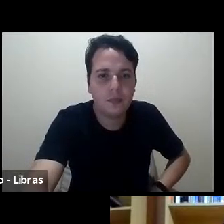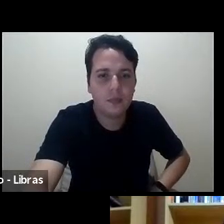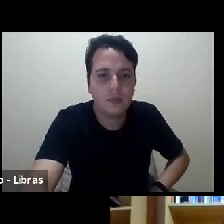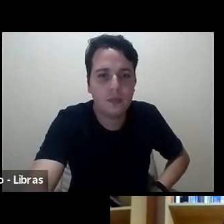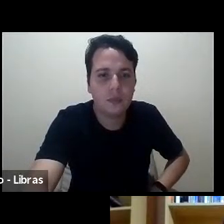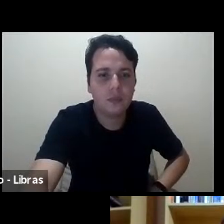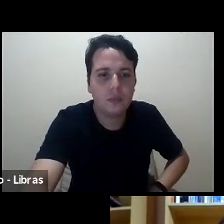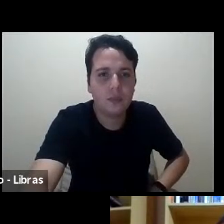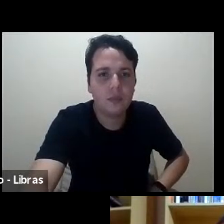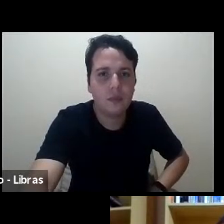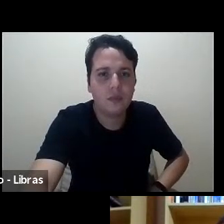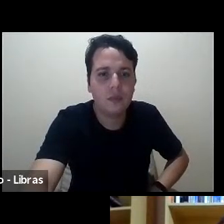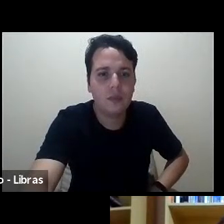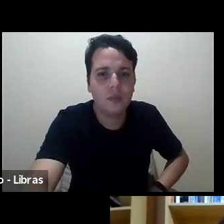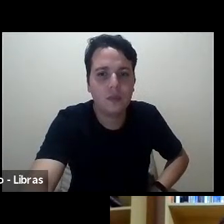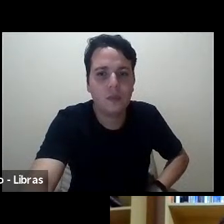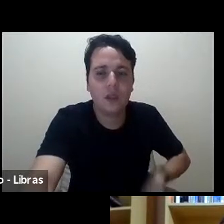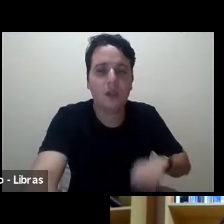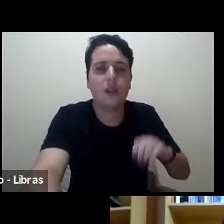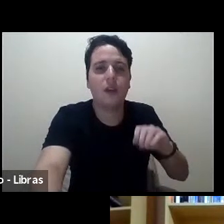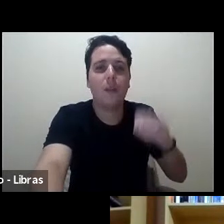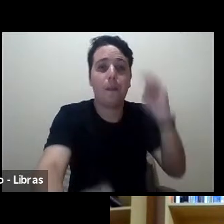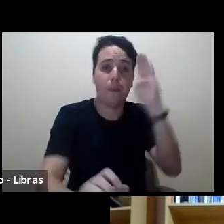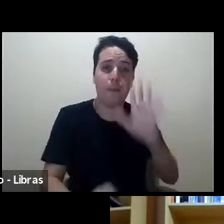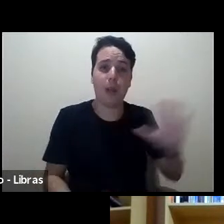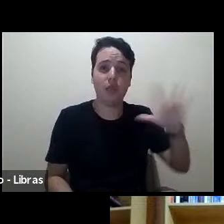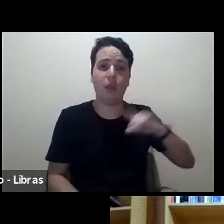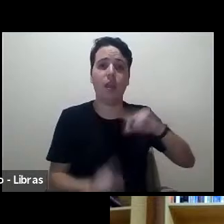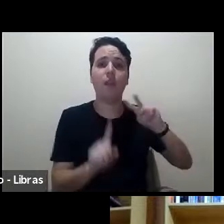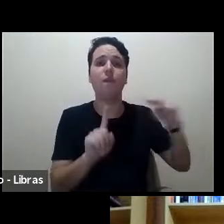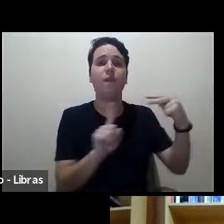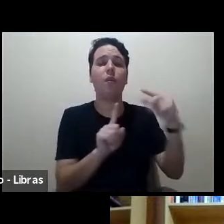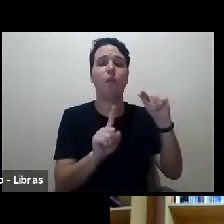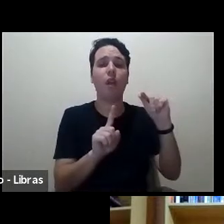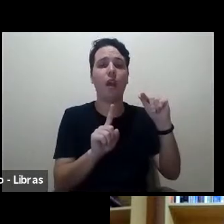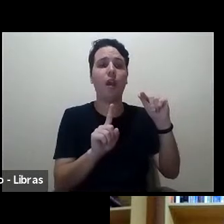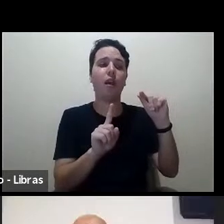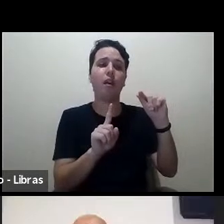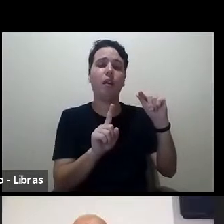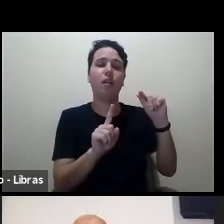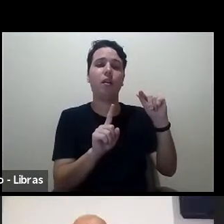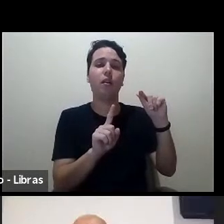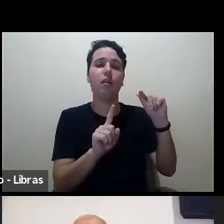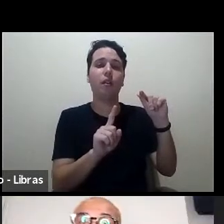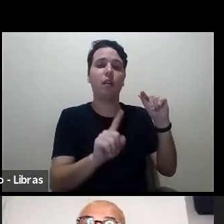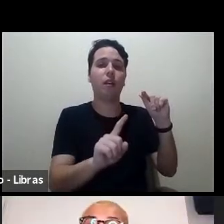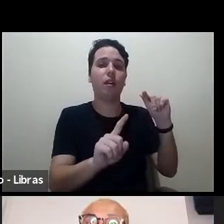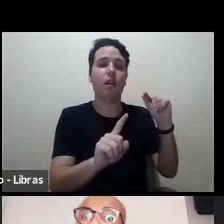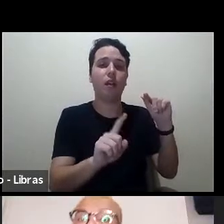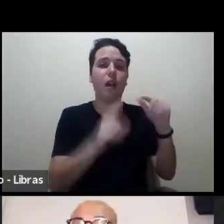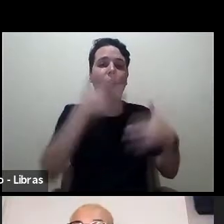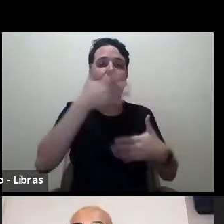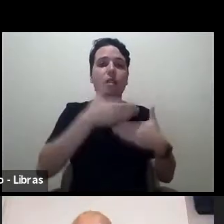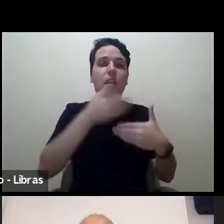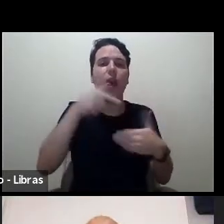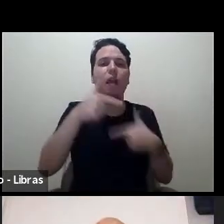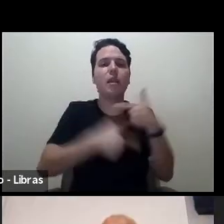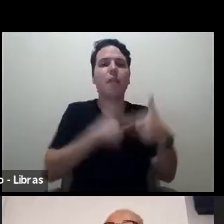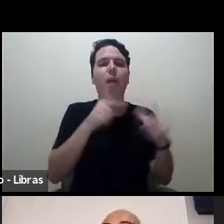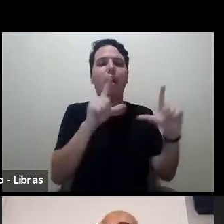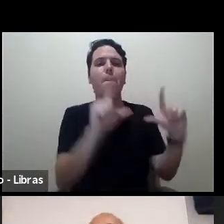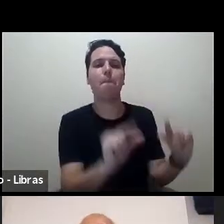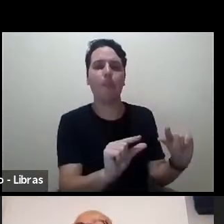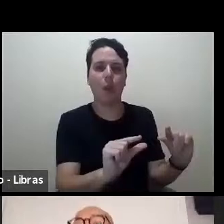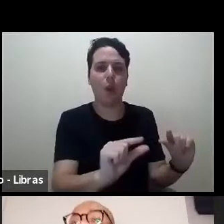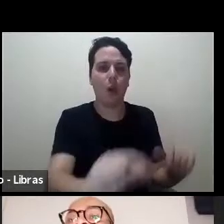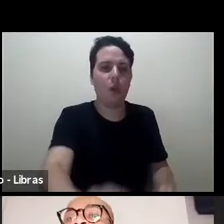tradição muito grande de enxergar a resenha como um trabalho menor, mas isso também tem a ver